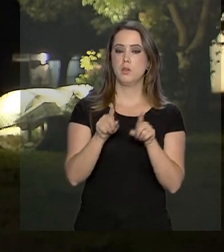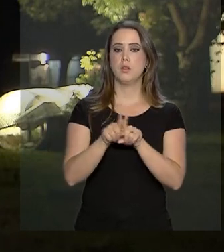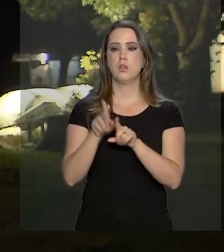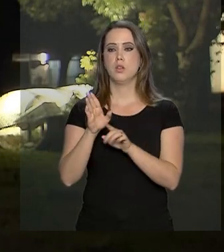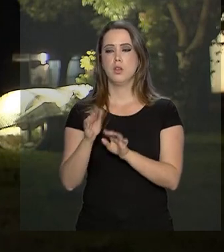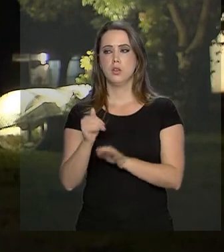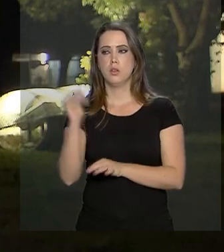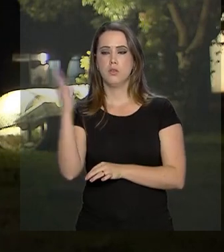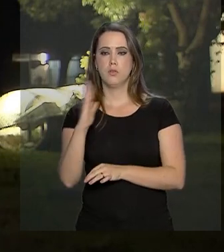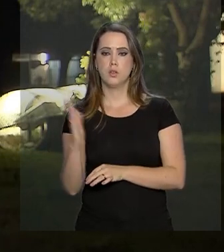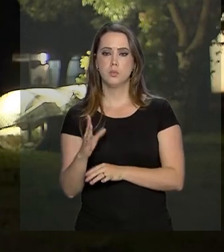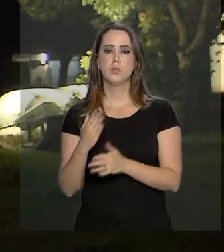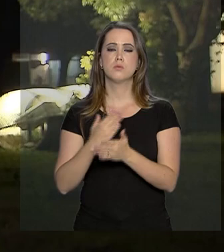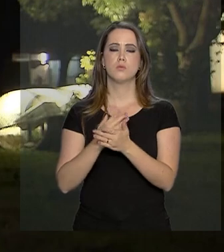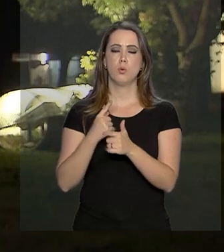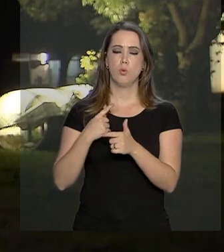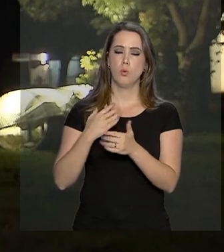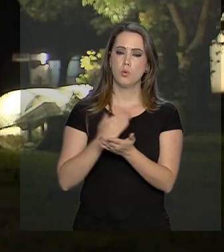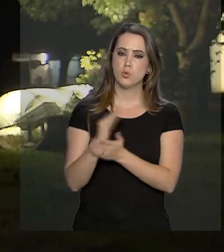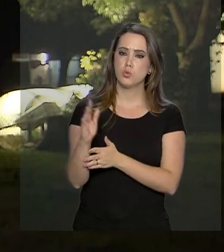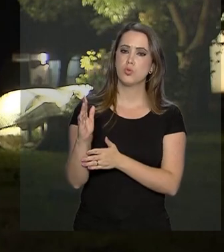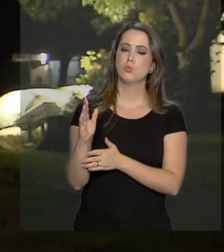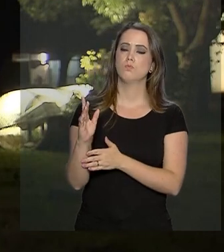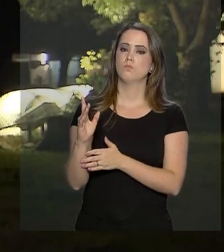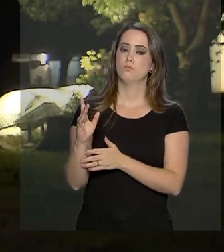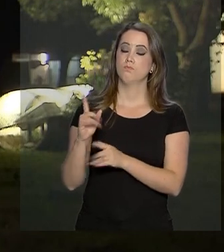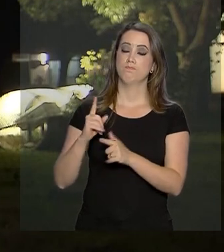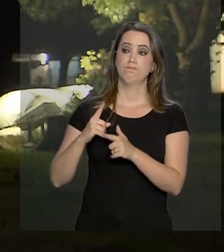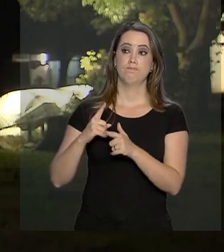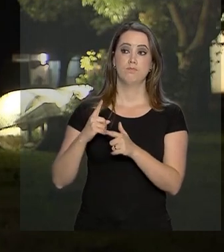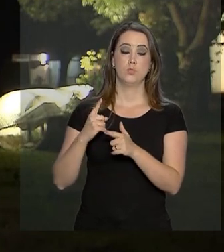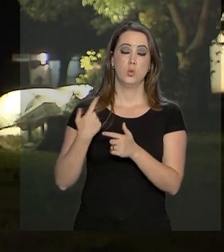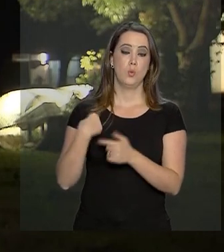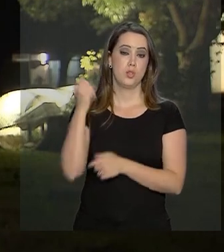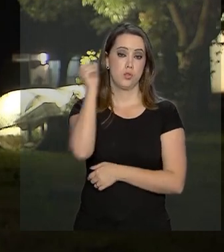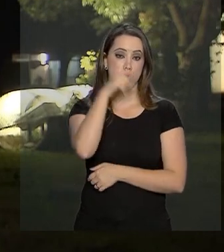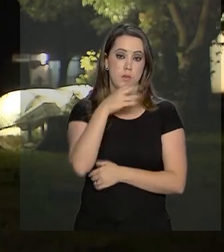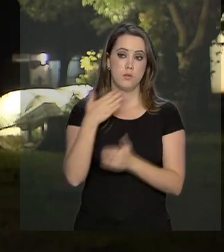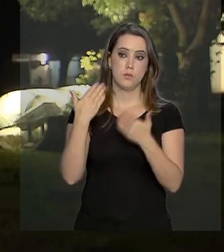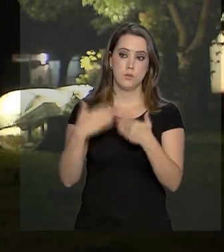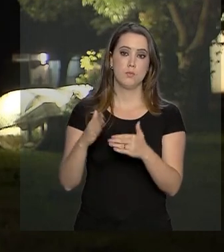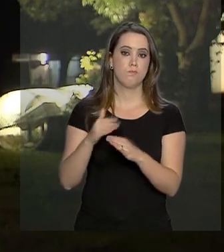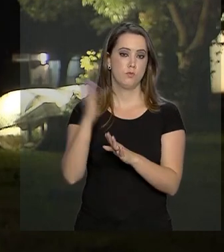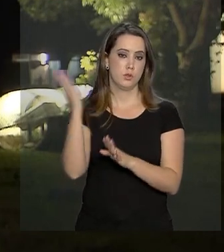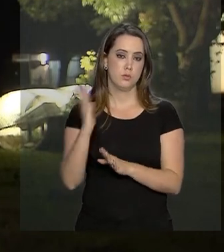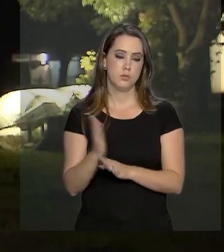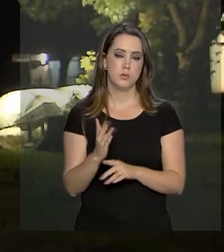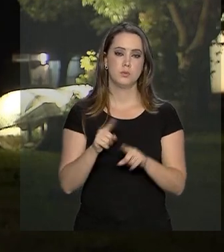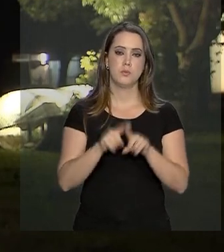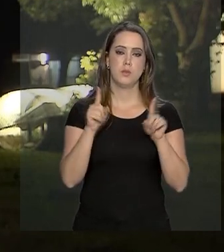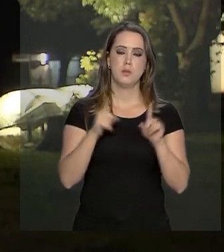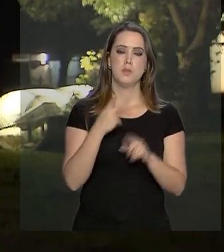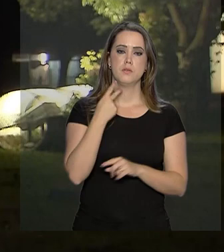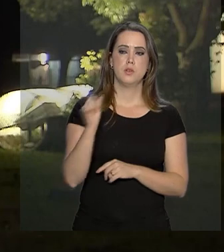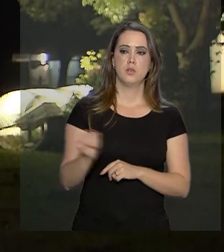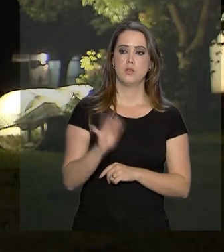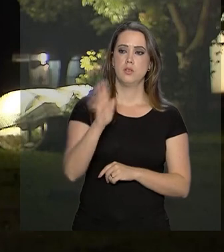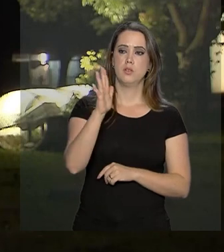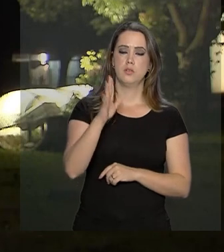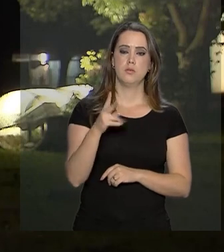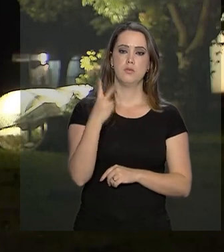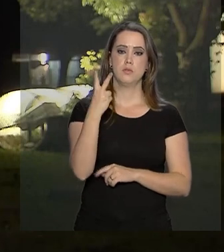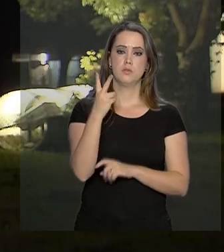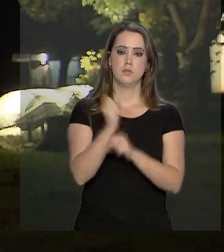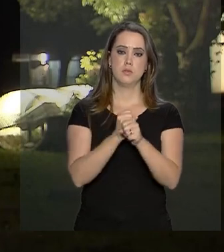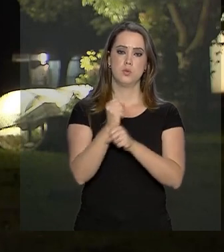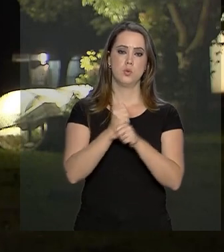permanece desafiador. O Copom também explicou que a expectativa de inflação para os próximos